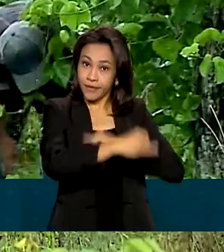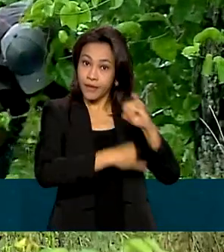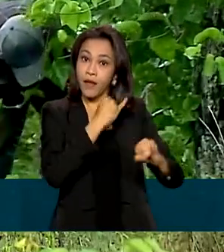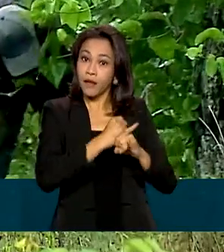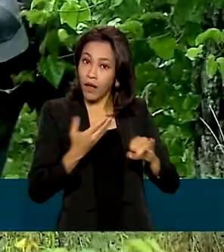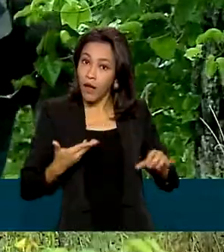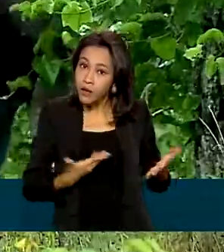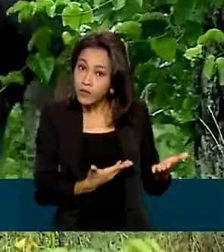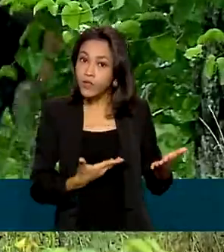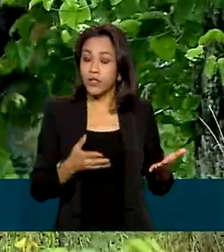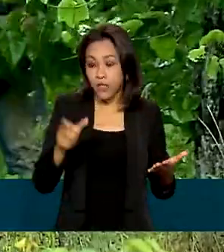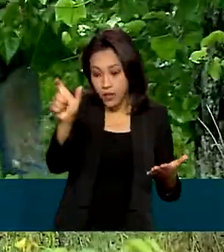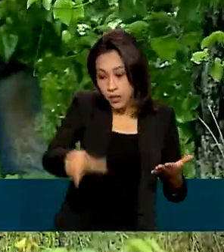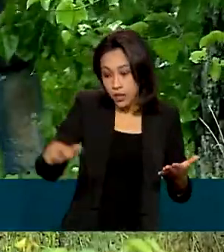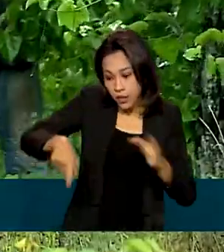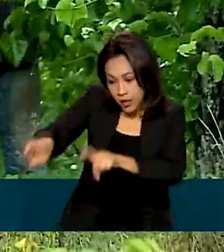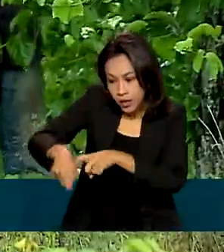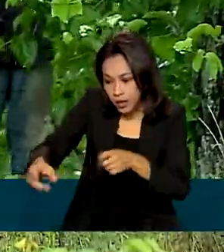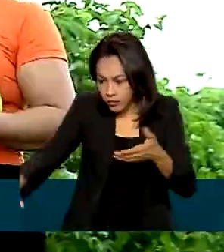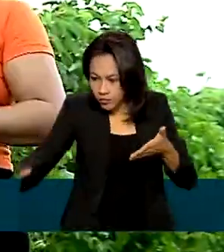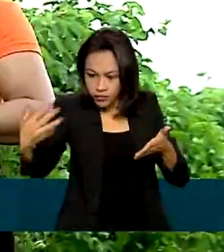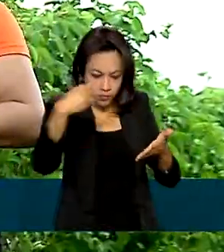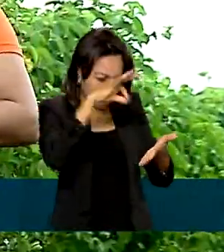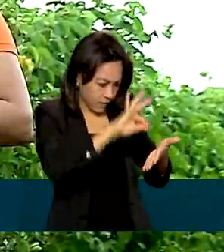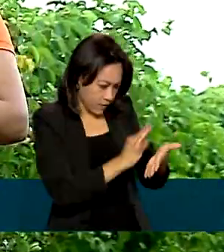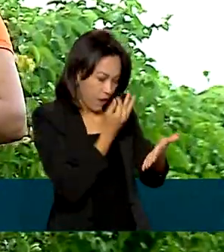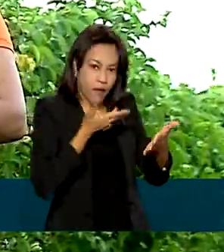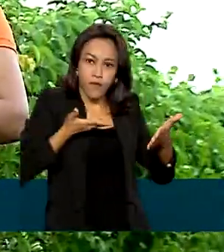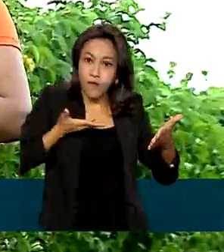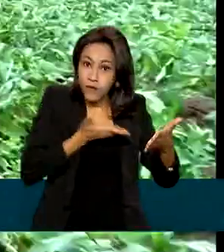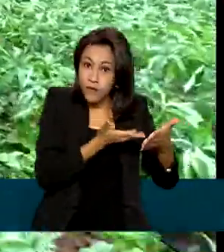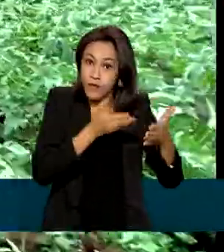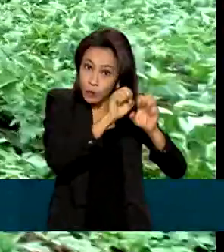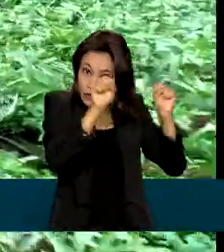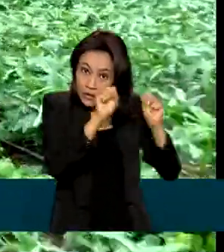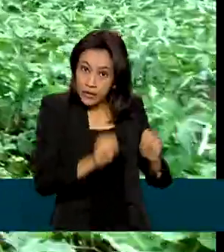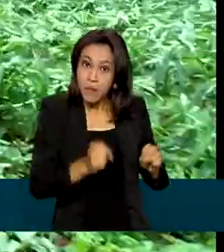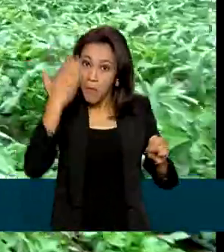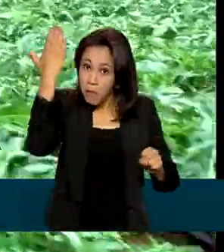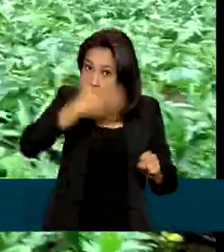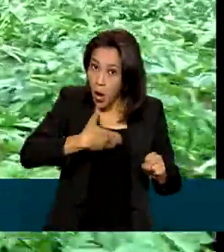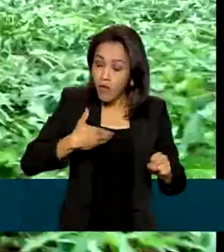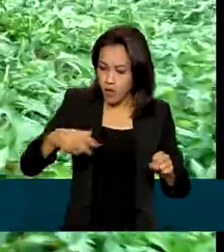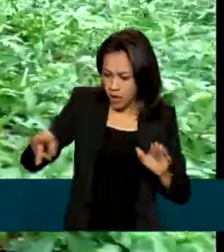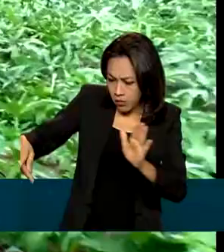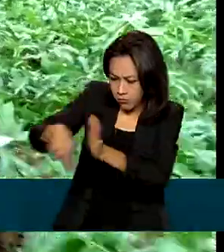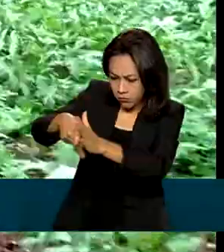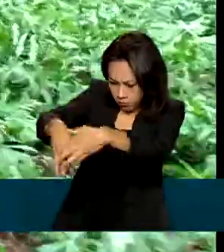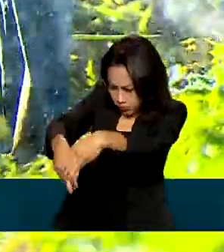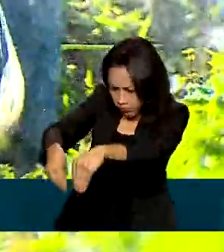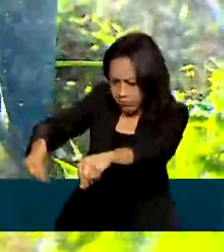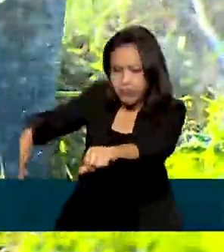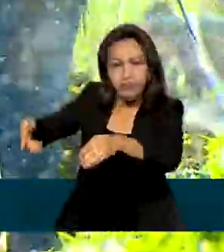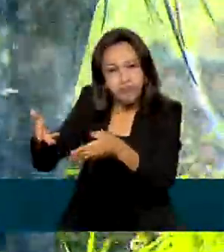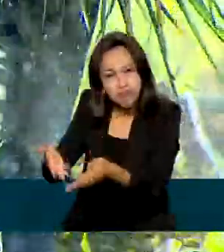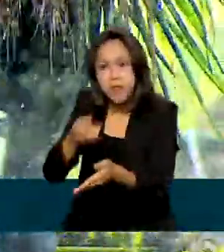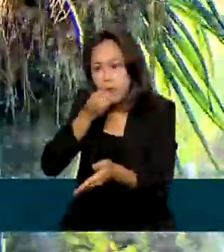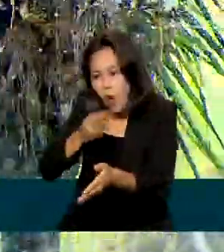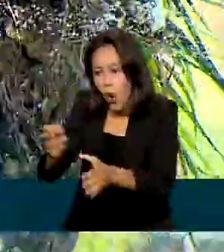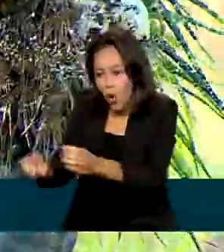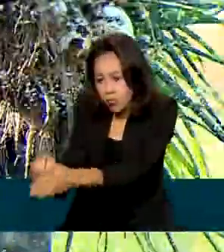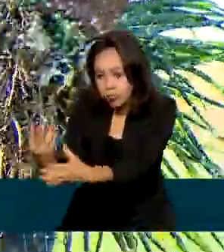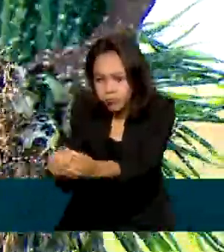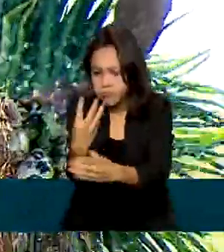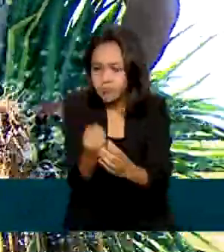Quando o agricultor familiar se inscreve no sistema, comprova que é dono de uma terra produtiva e que gera